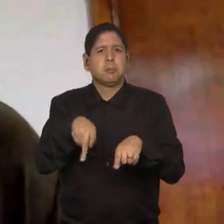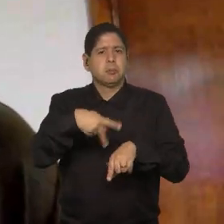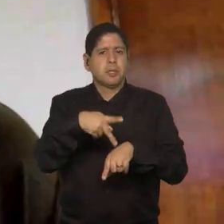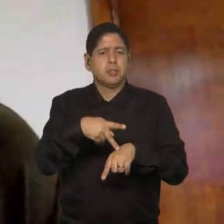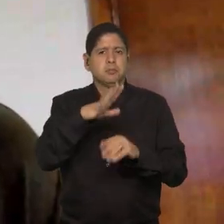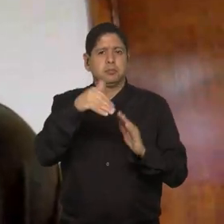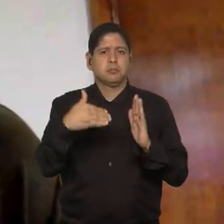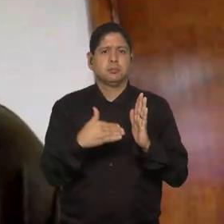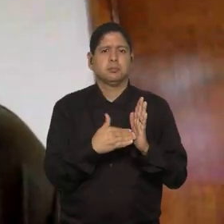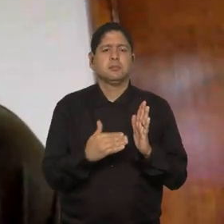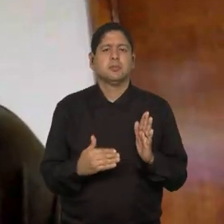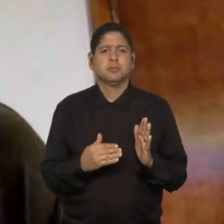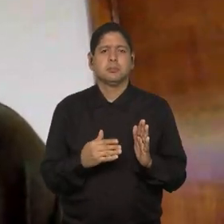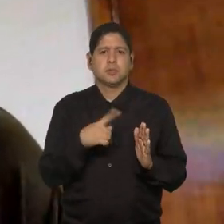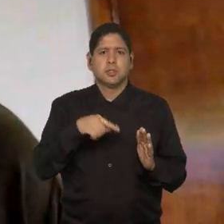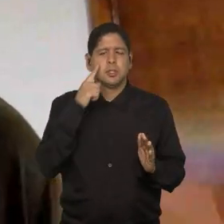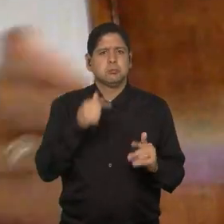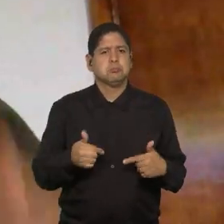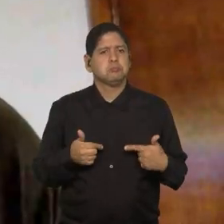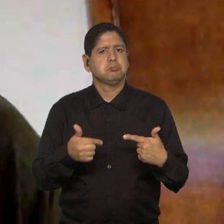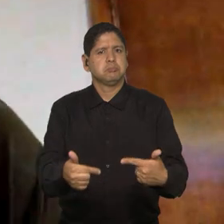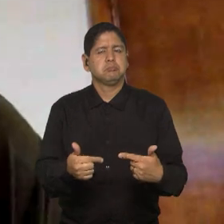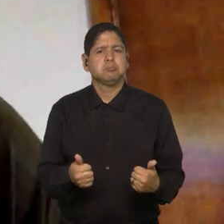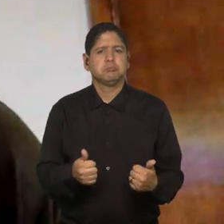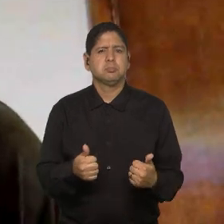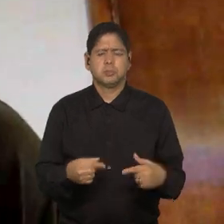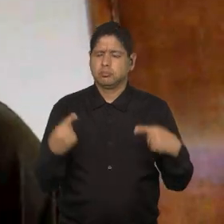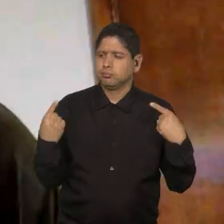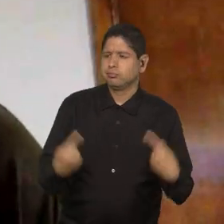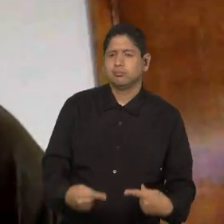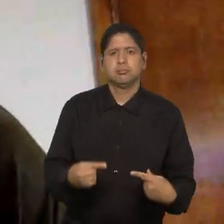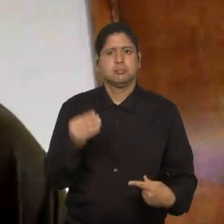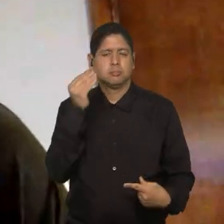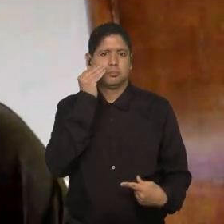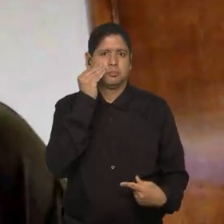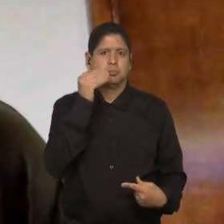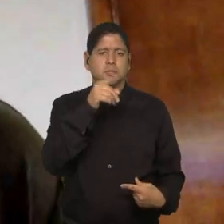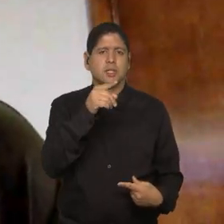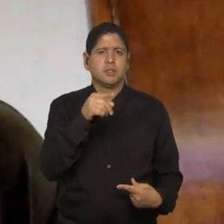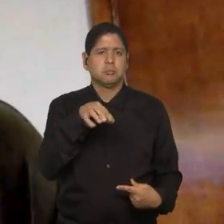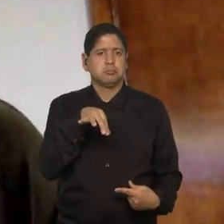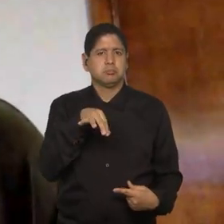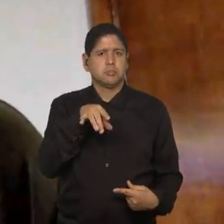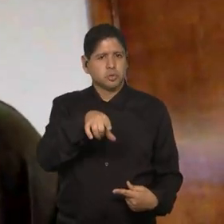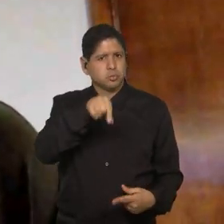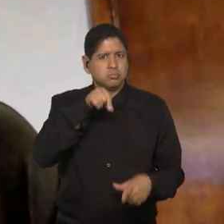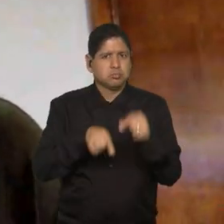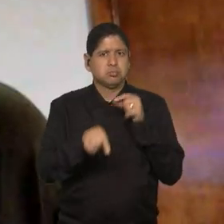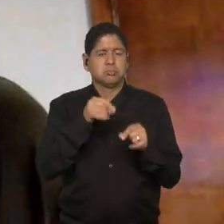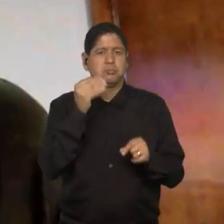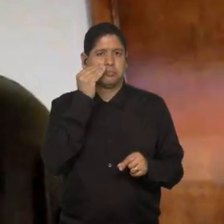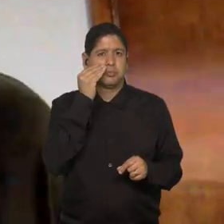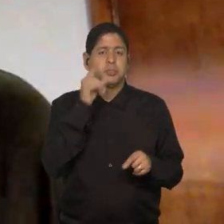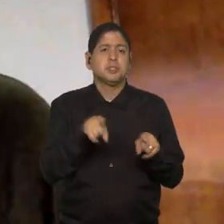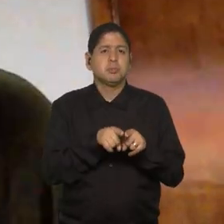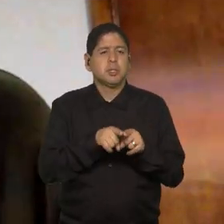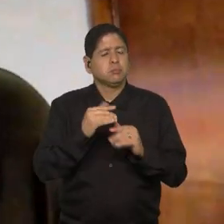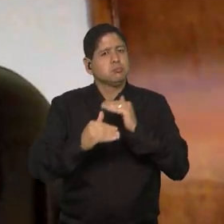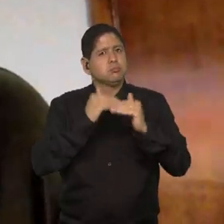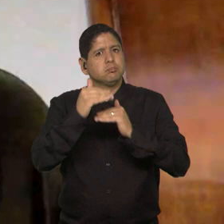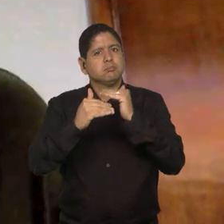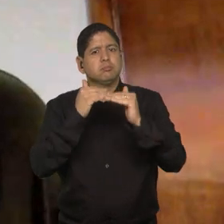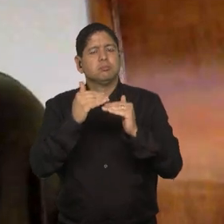nós estaremos, efetivamente, brigando por essa candidatura e pelo desenvolvimento, né,